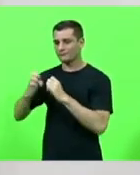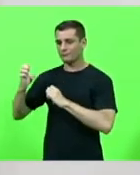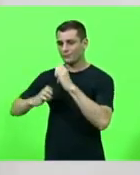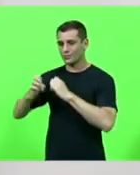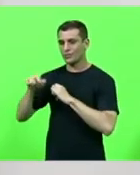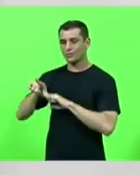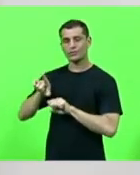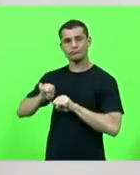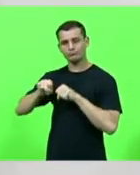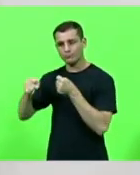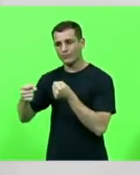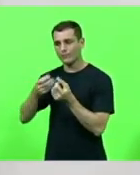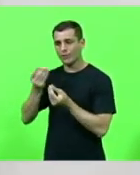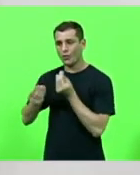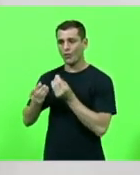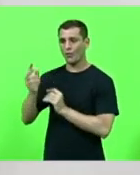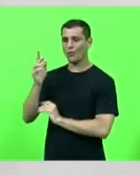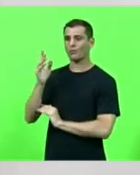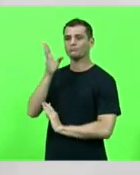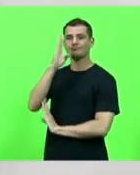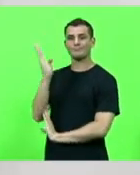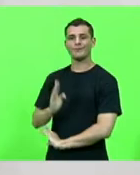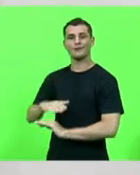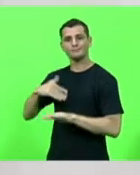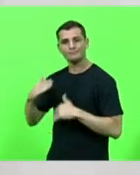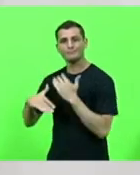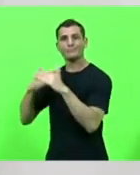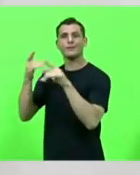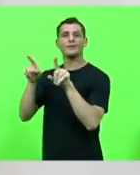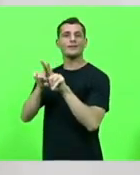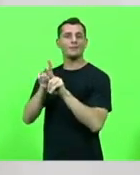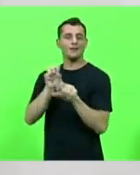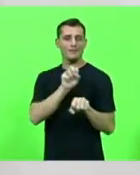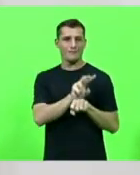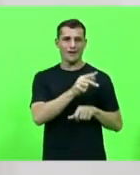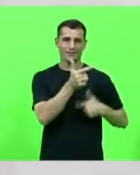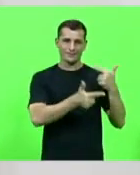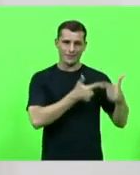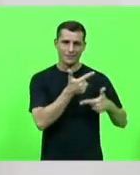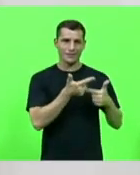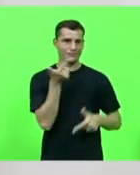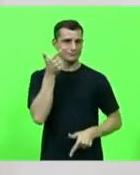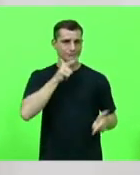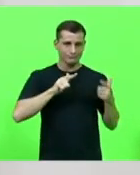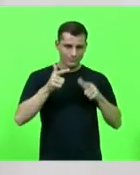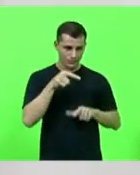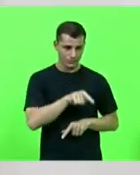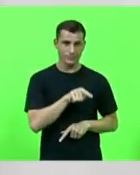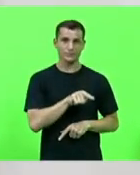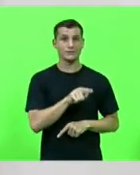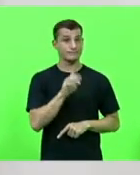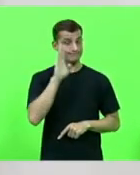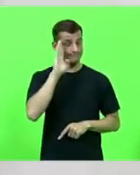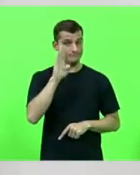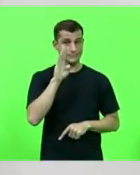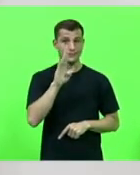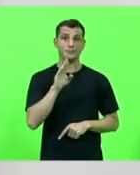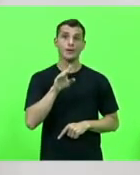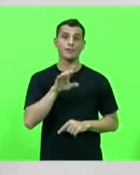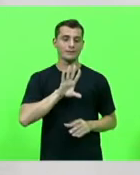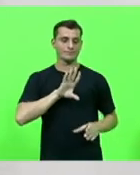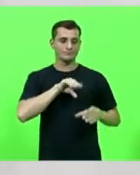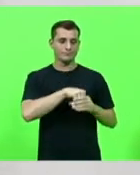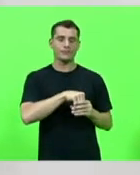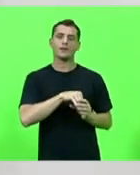para o desenvolvimento do país e a geração de emprego e renda especialmente quando há o uso militar e civil das